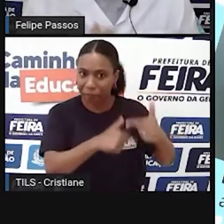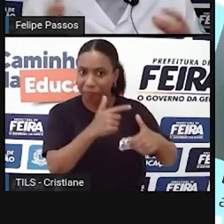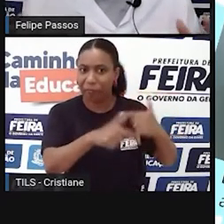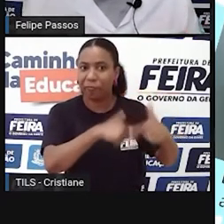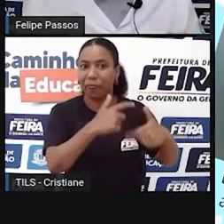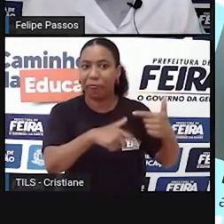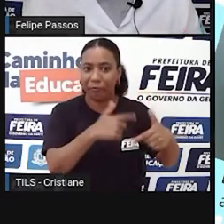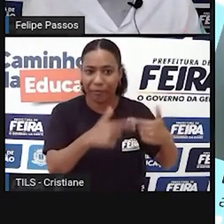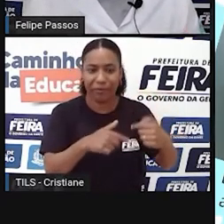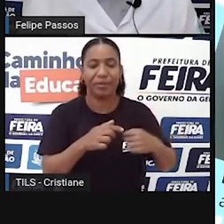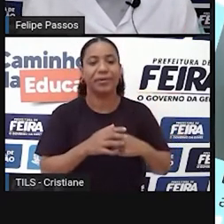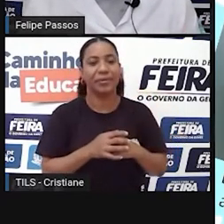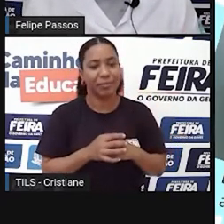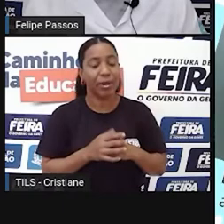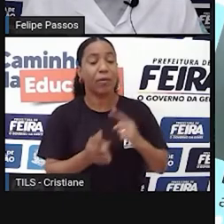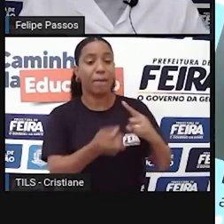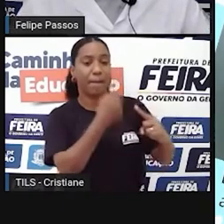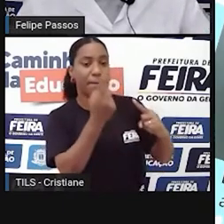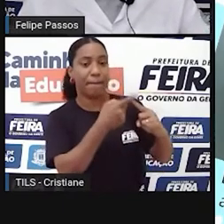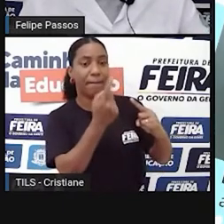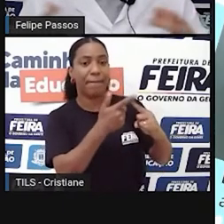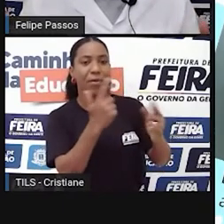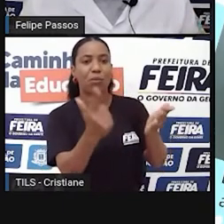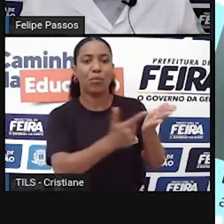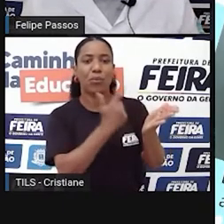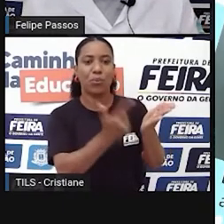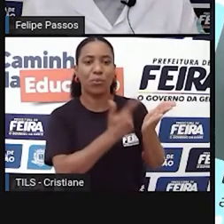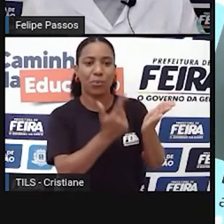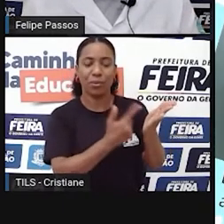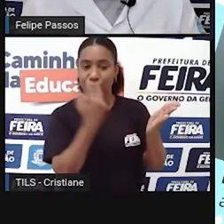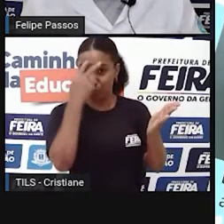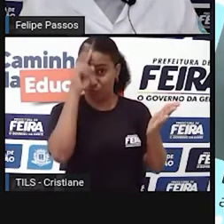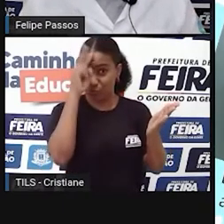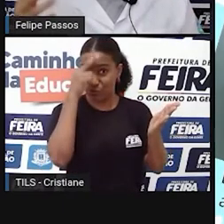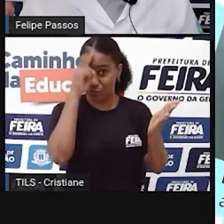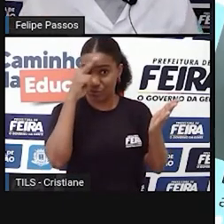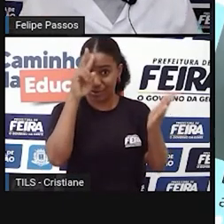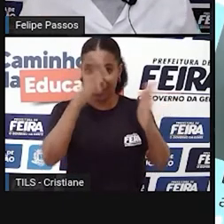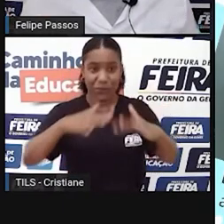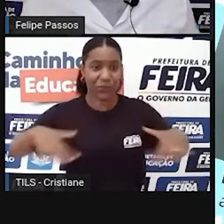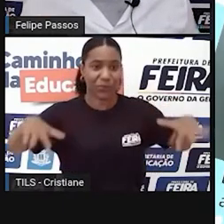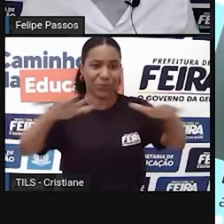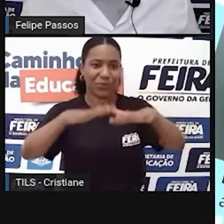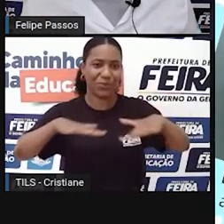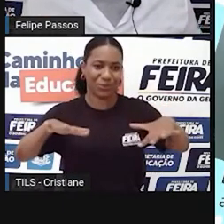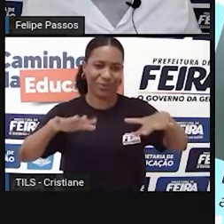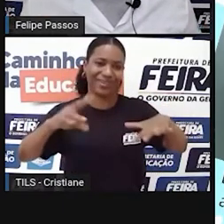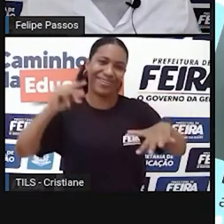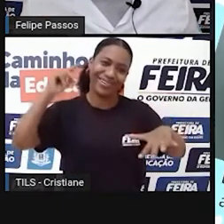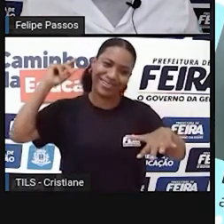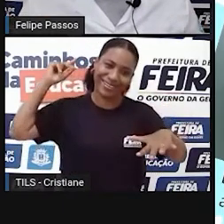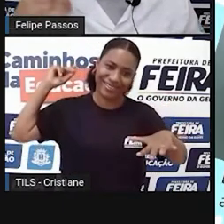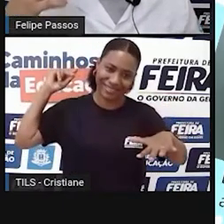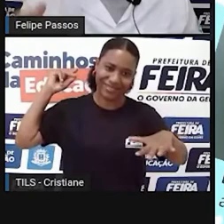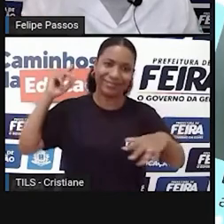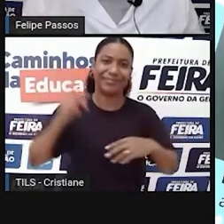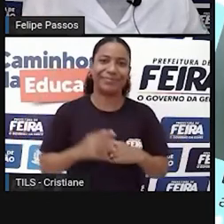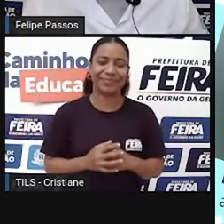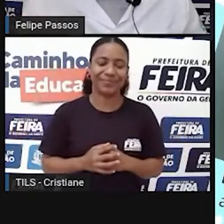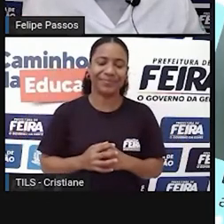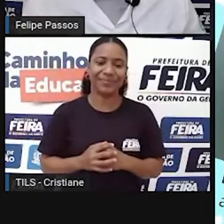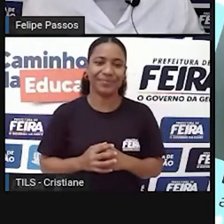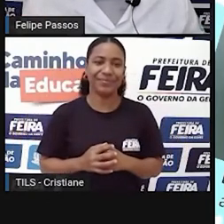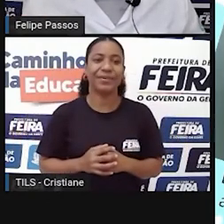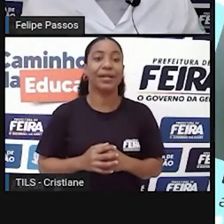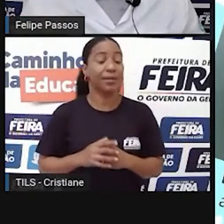considerado um dos primeiros livros, uma das primeiras histórias da humanidade. E o livro que foi o primeiro a ser